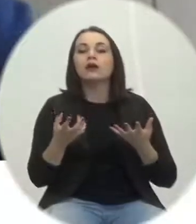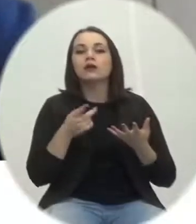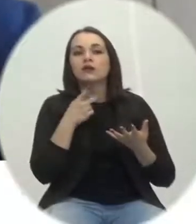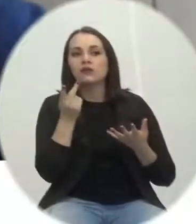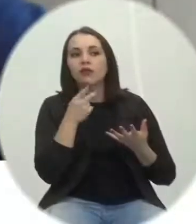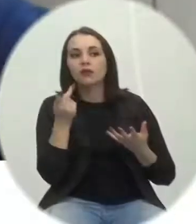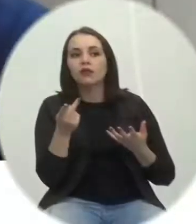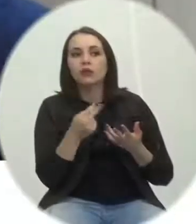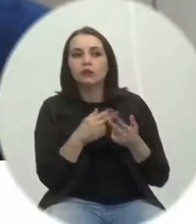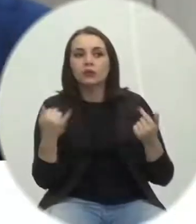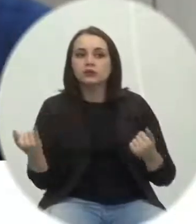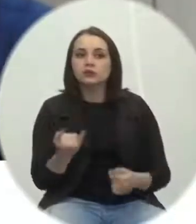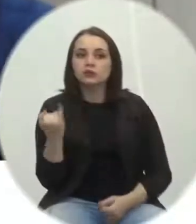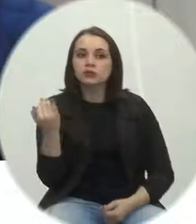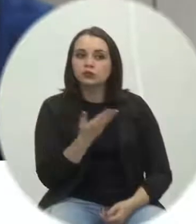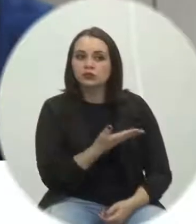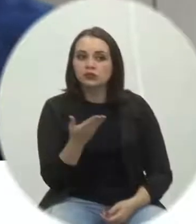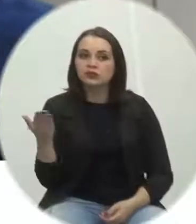fato aí.